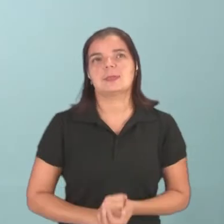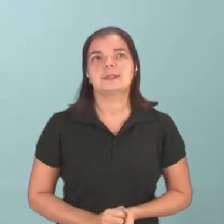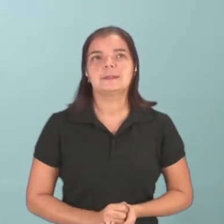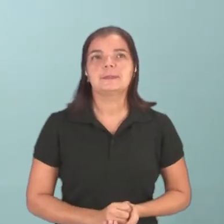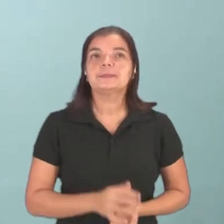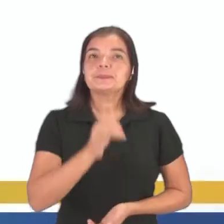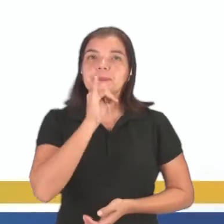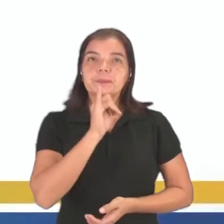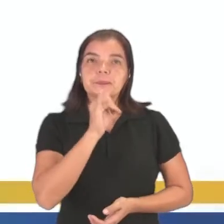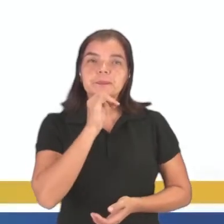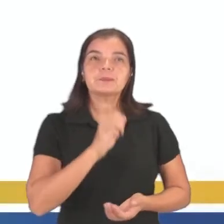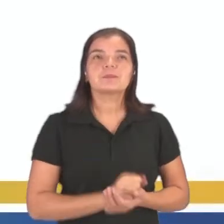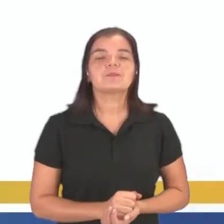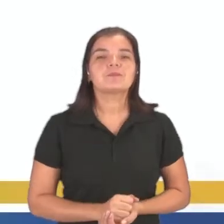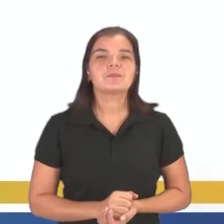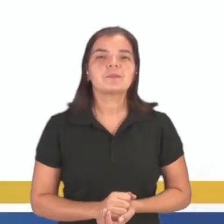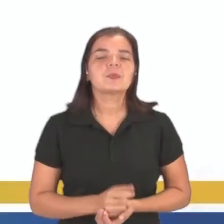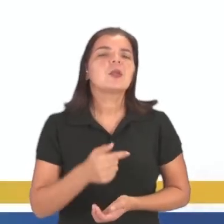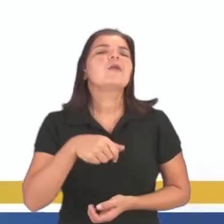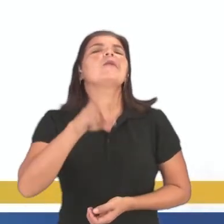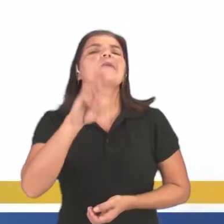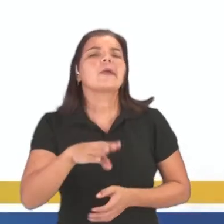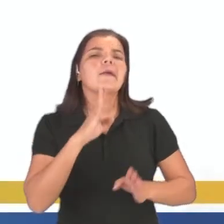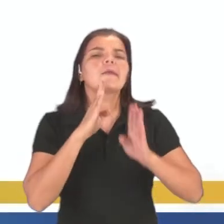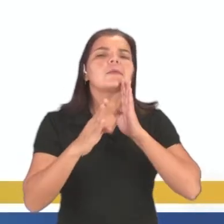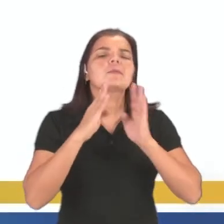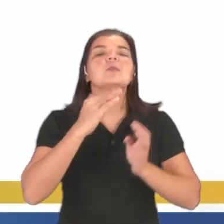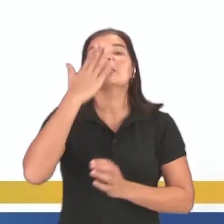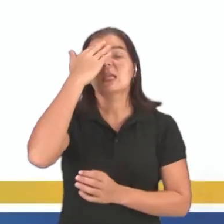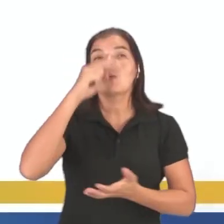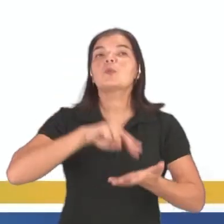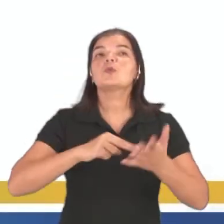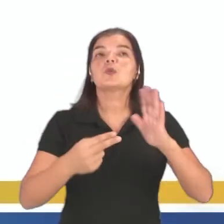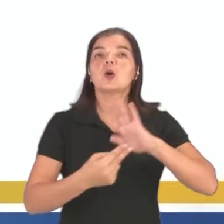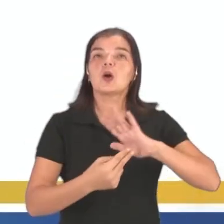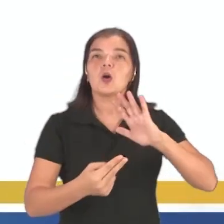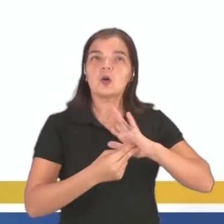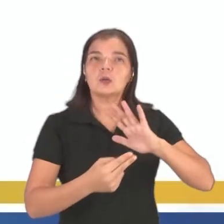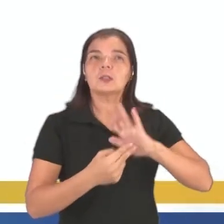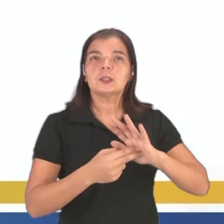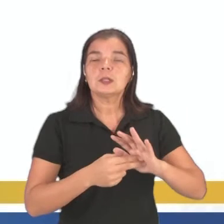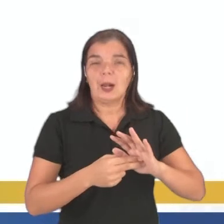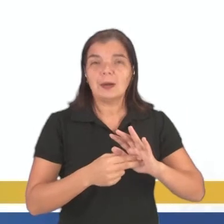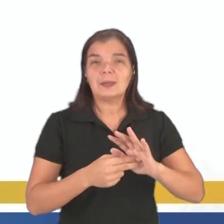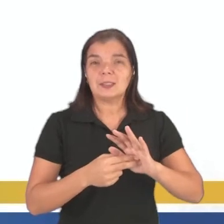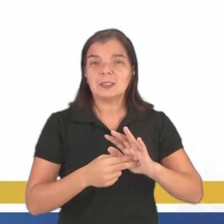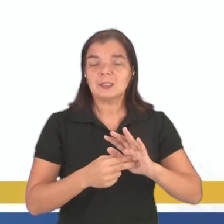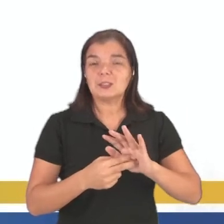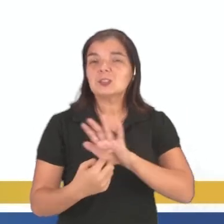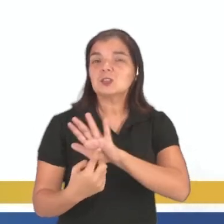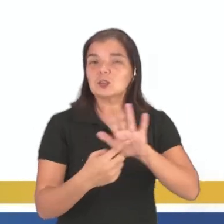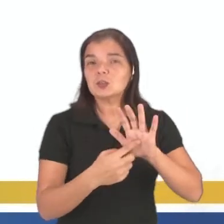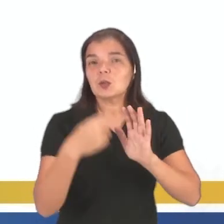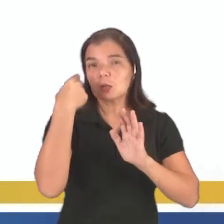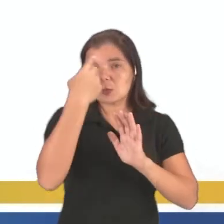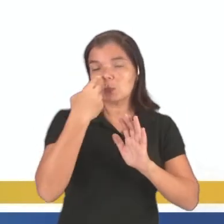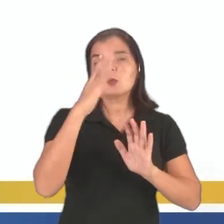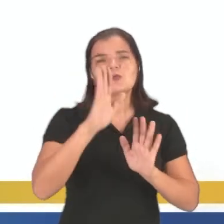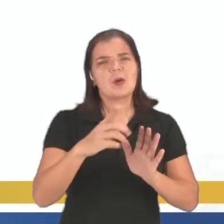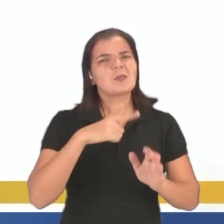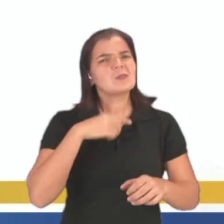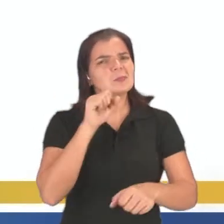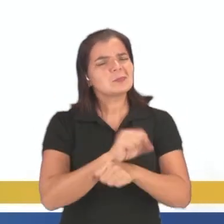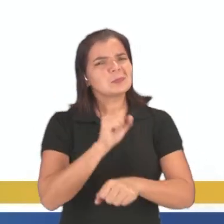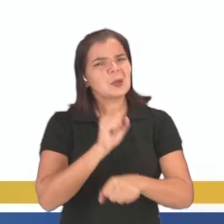Certo? Por exemplo, vocês, quem tem Facebook, sabem o que significa as reações do Facebook em espanhol? Já tinham